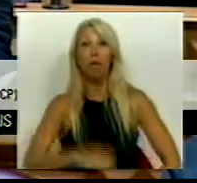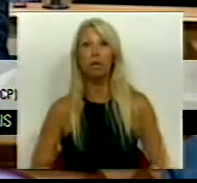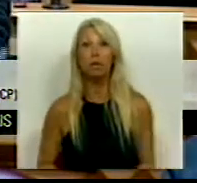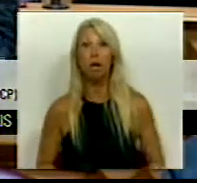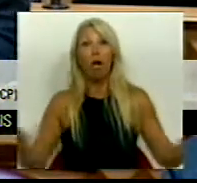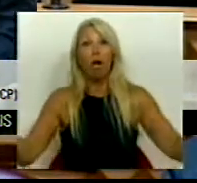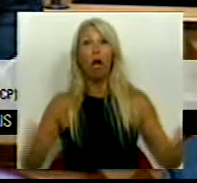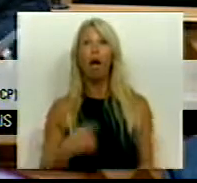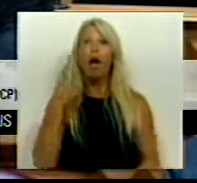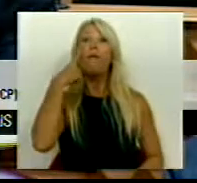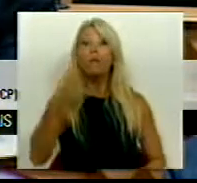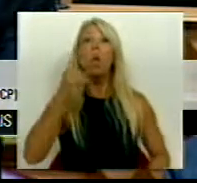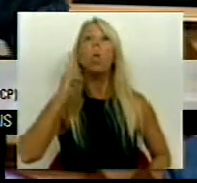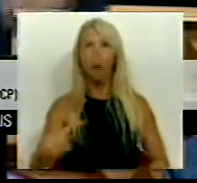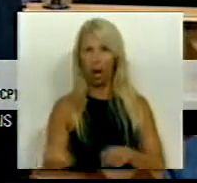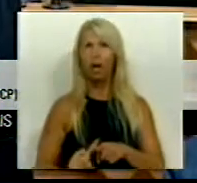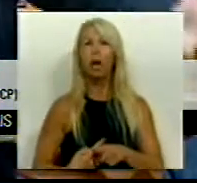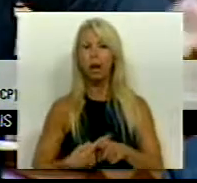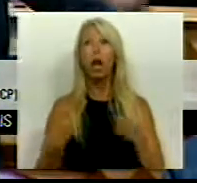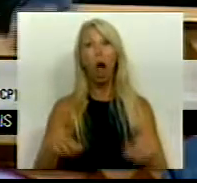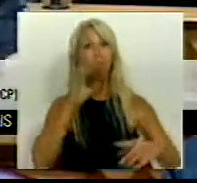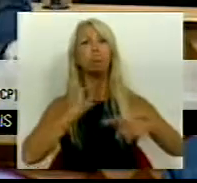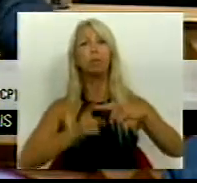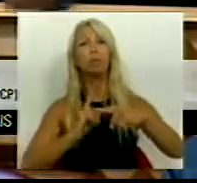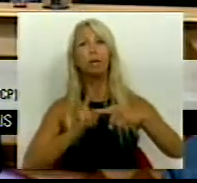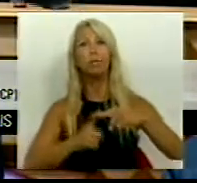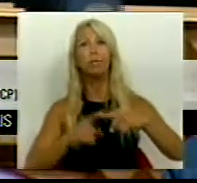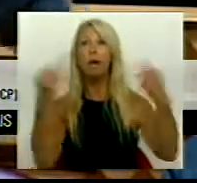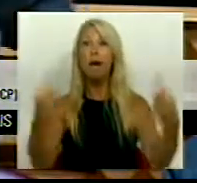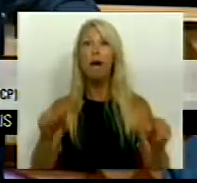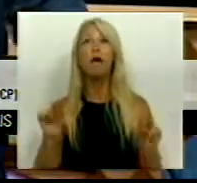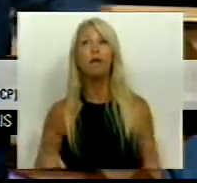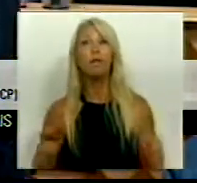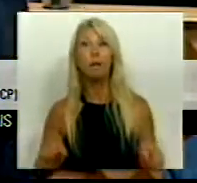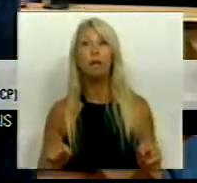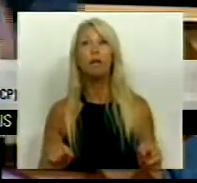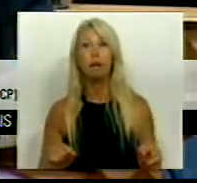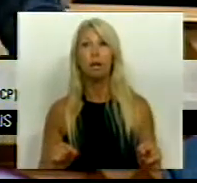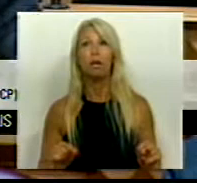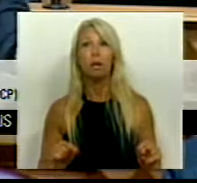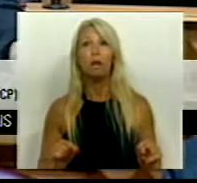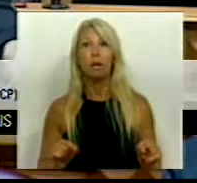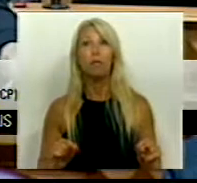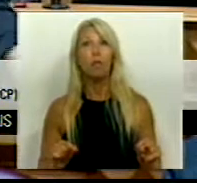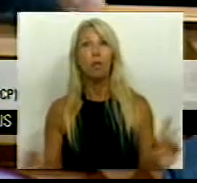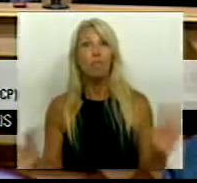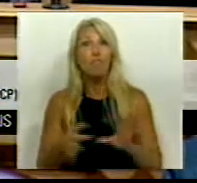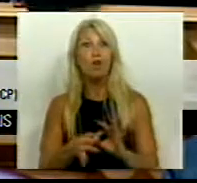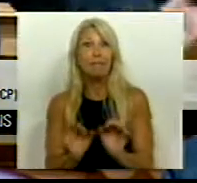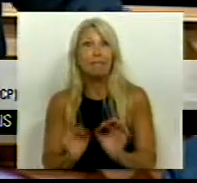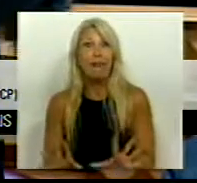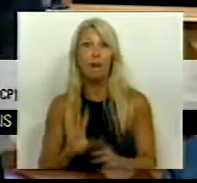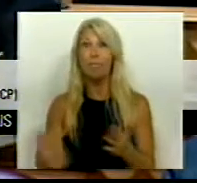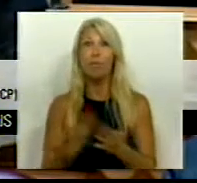Portanto, nós verificamos que é interessante e até positivo que haja aqui uma vinda ao encontro das nossas propostas